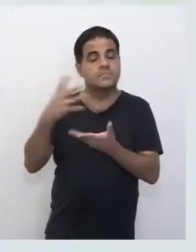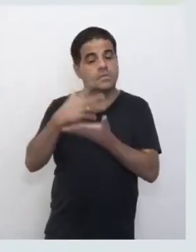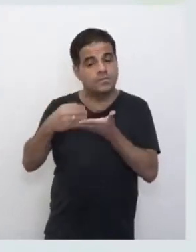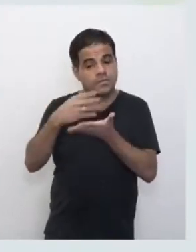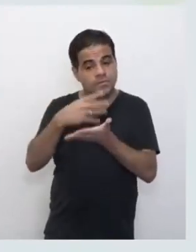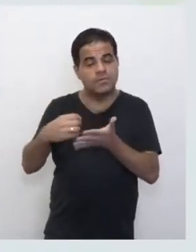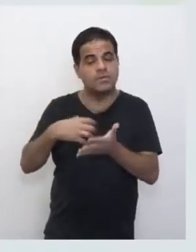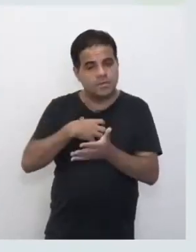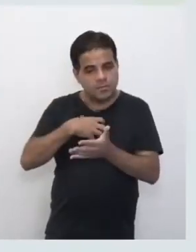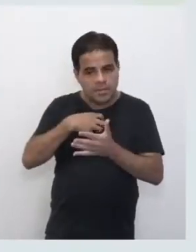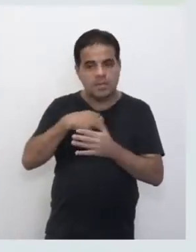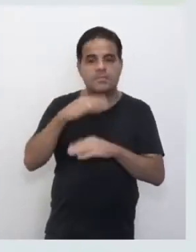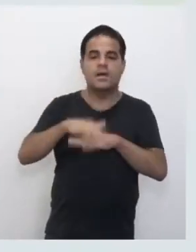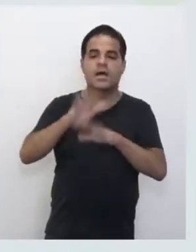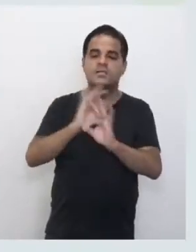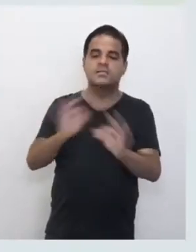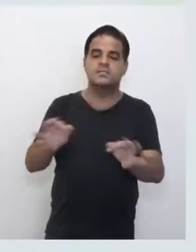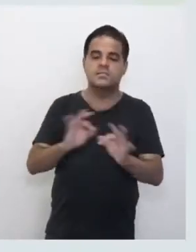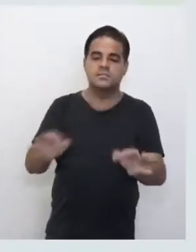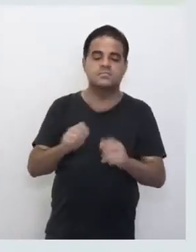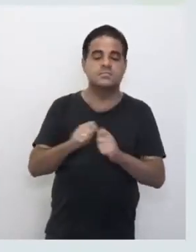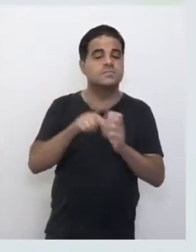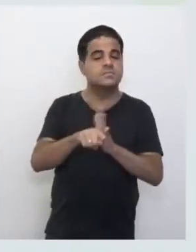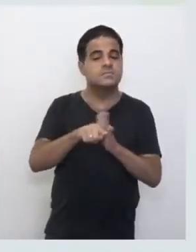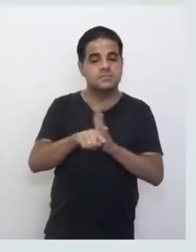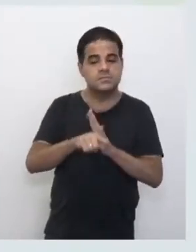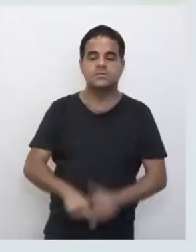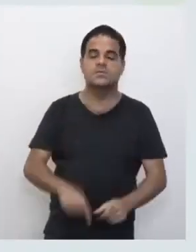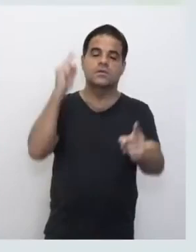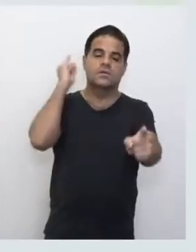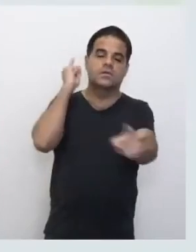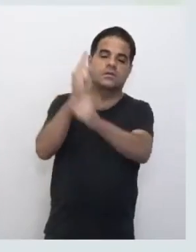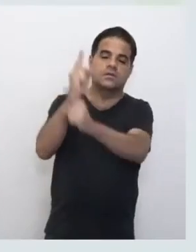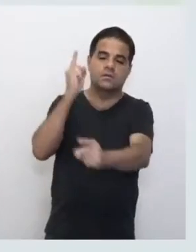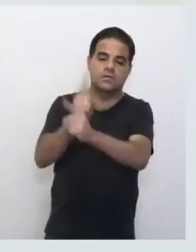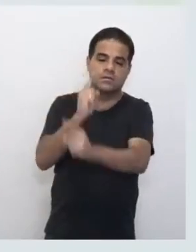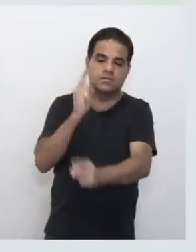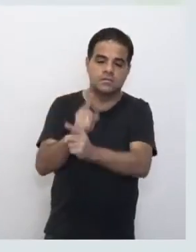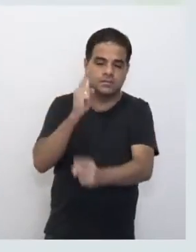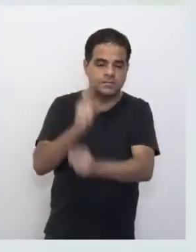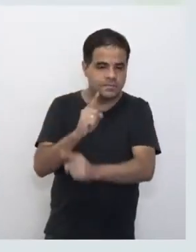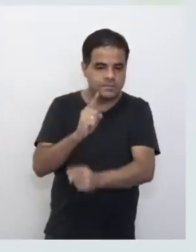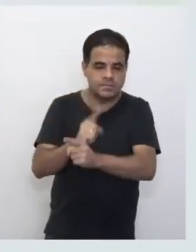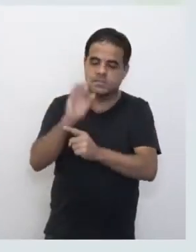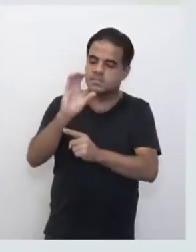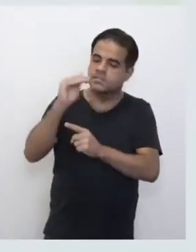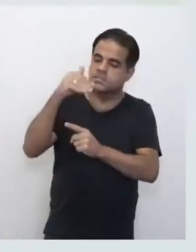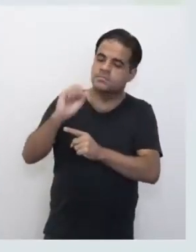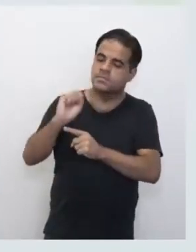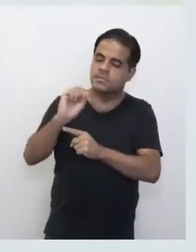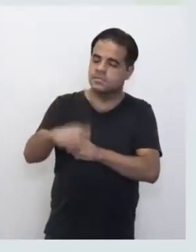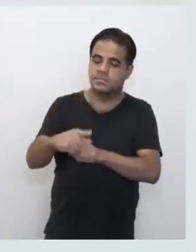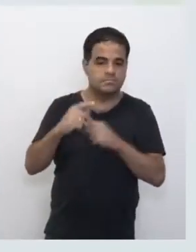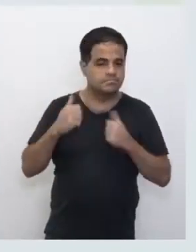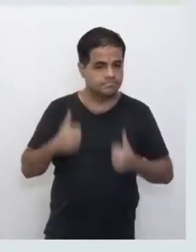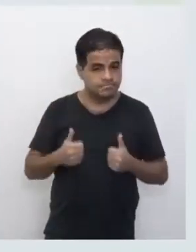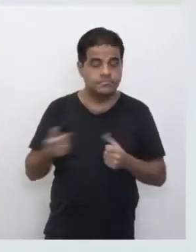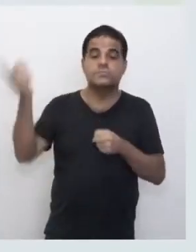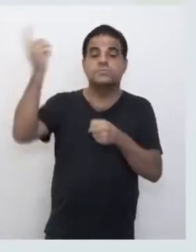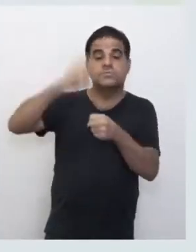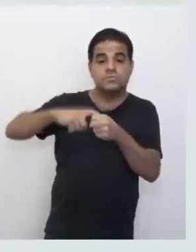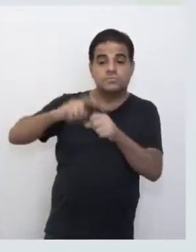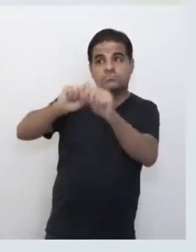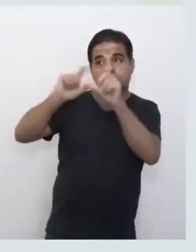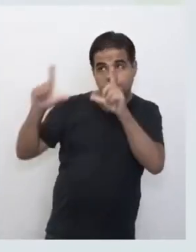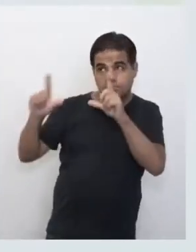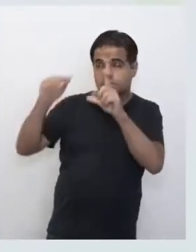é uma maneira muito mais simples de você fazer a pesquisa e encontrar todas as aulas do CMSP. Voltando para esse